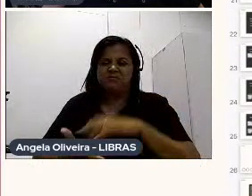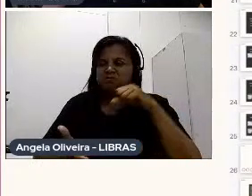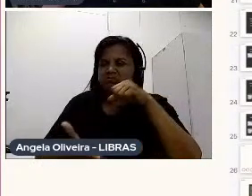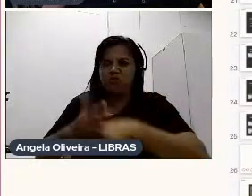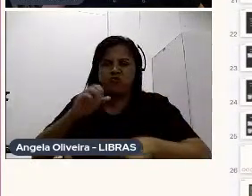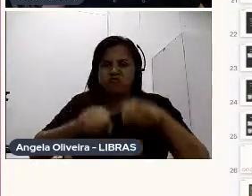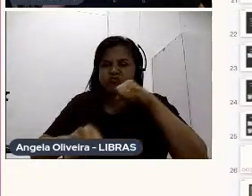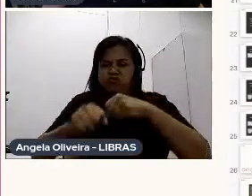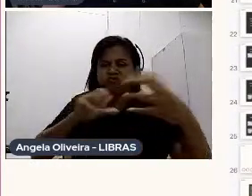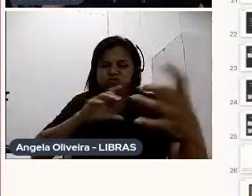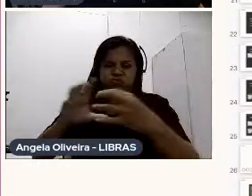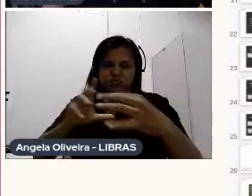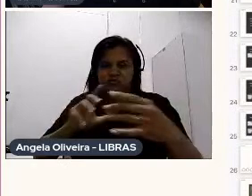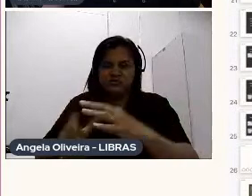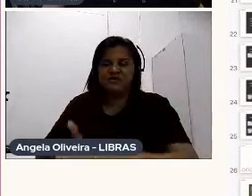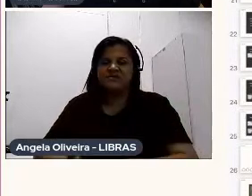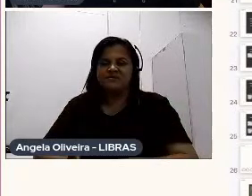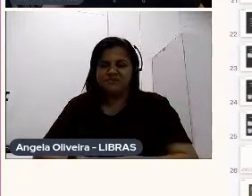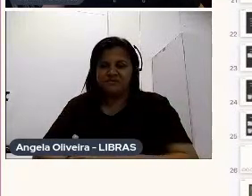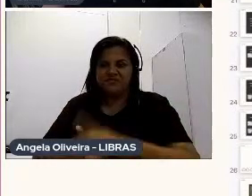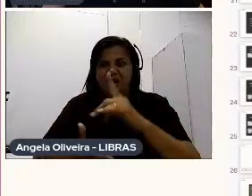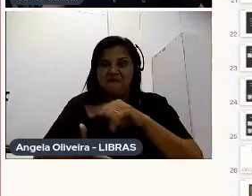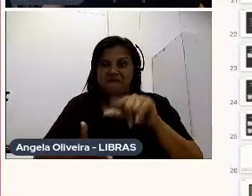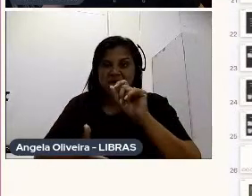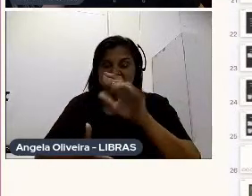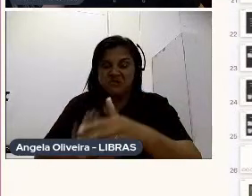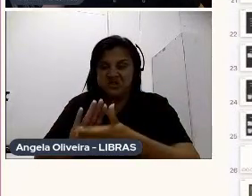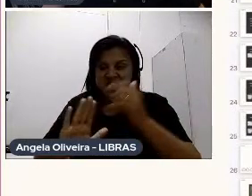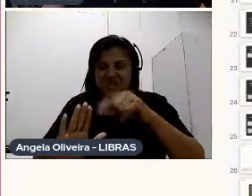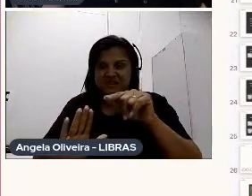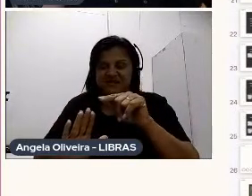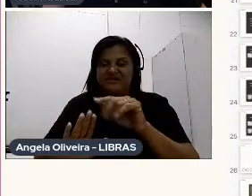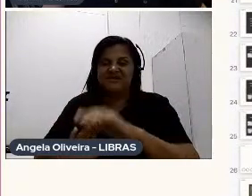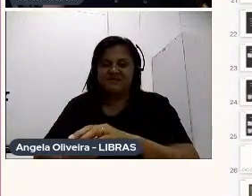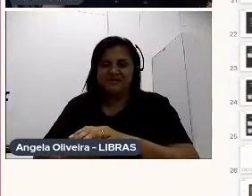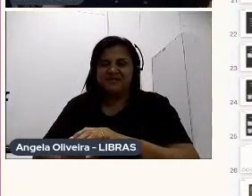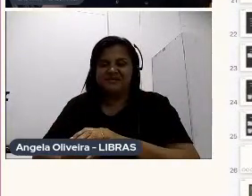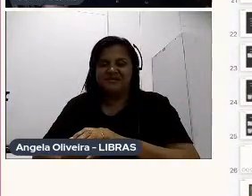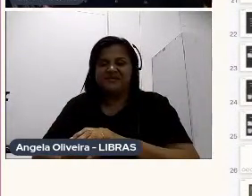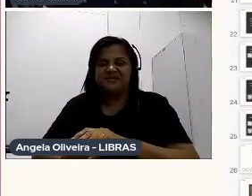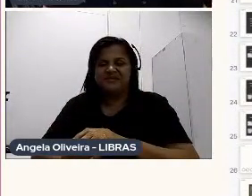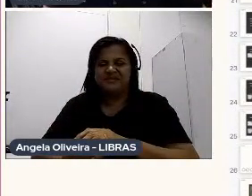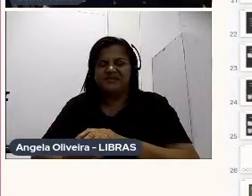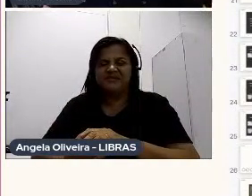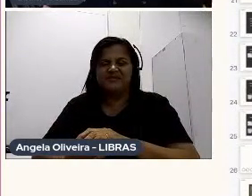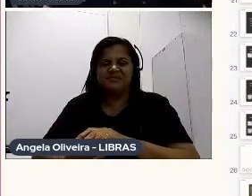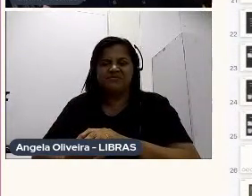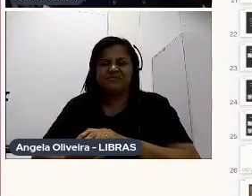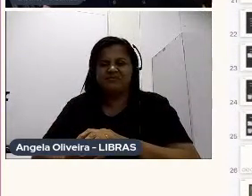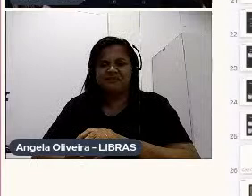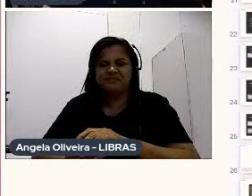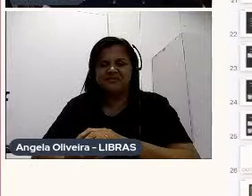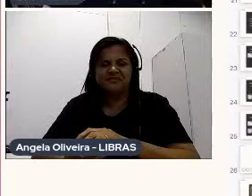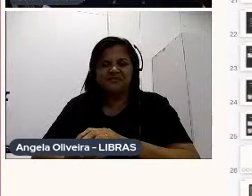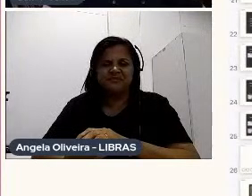Tá me tirando Seu velho Então Você não vem Você